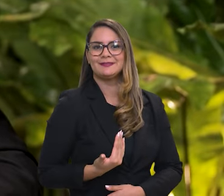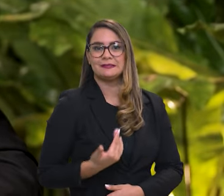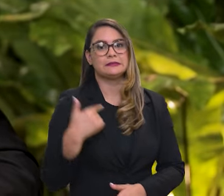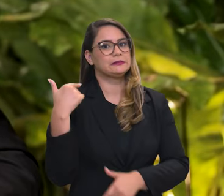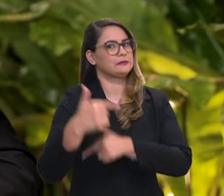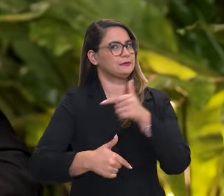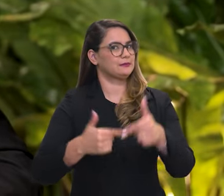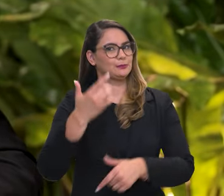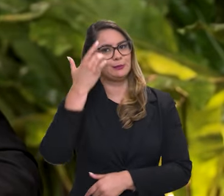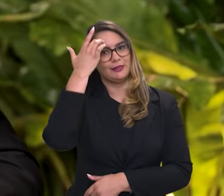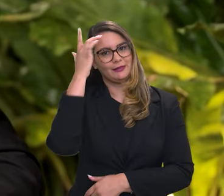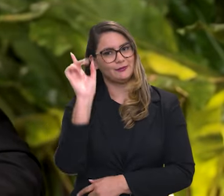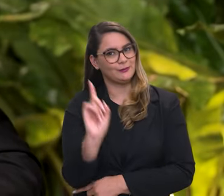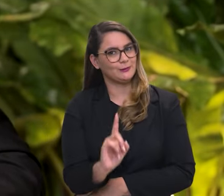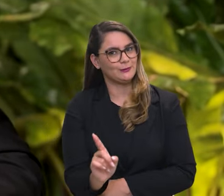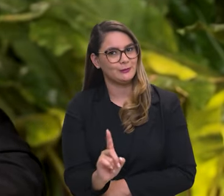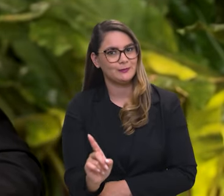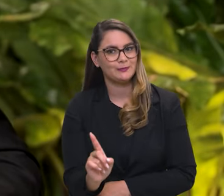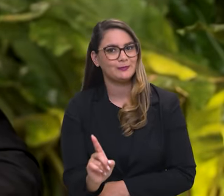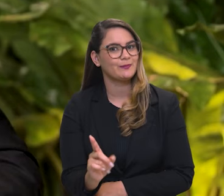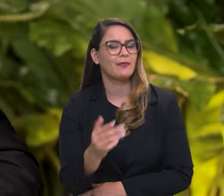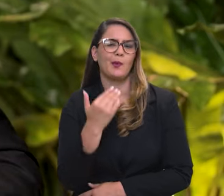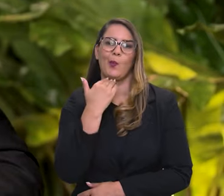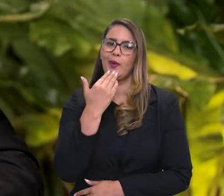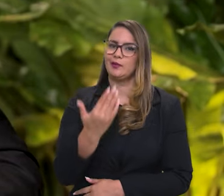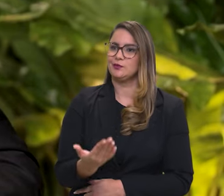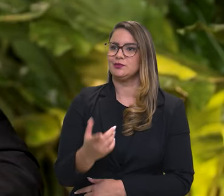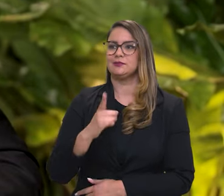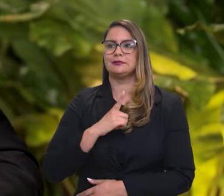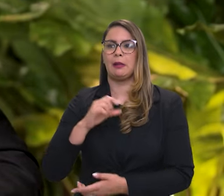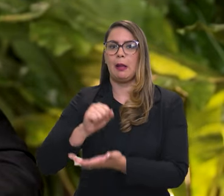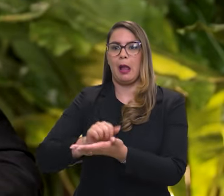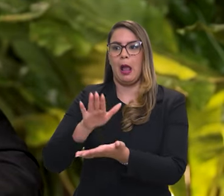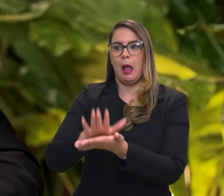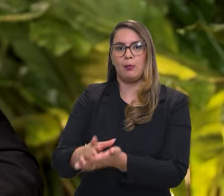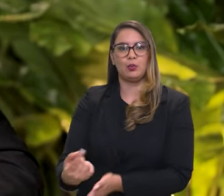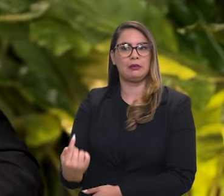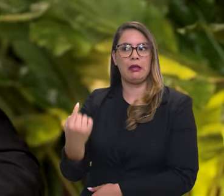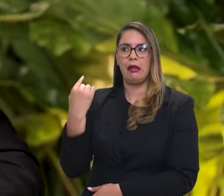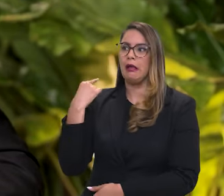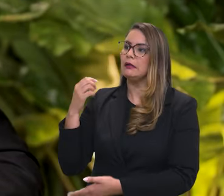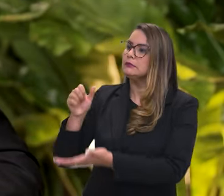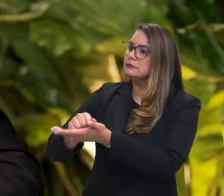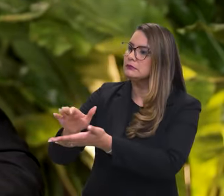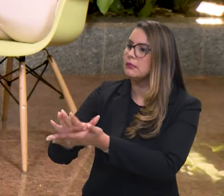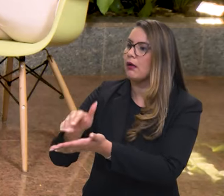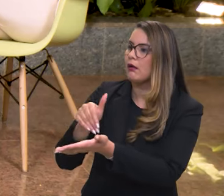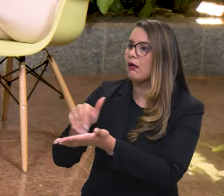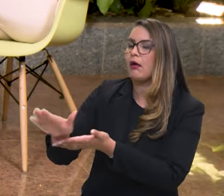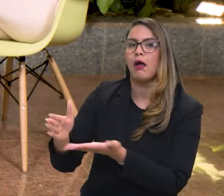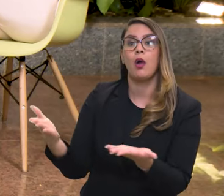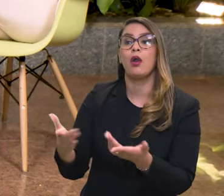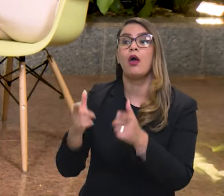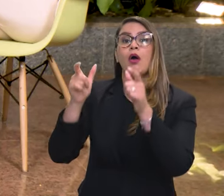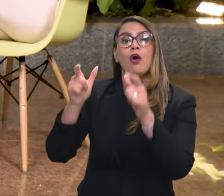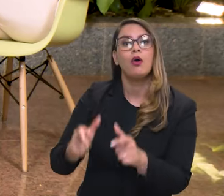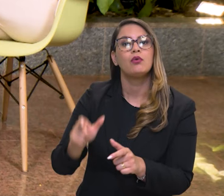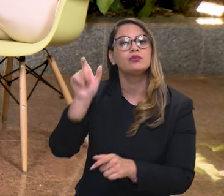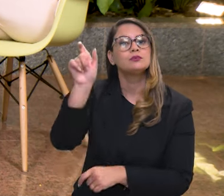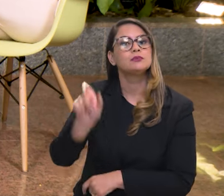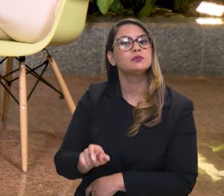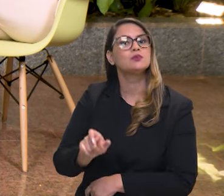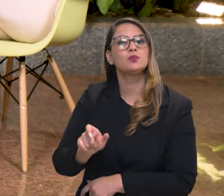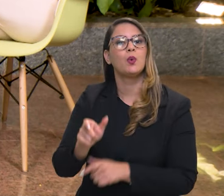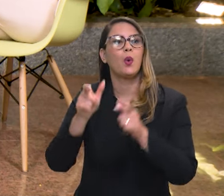Então, é um trabalho que não é fácil. Não adianta a gente ter aplicado a multa no passado. A gente precisa